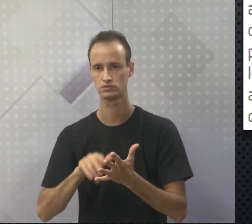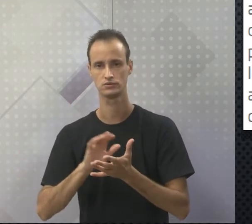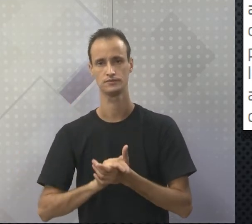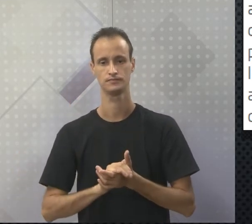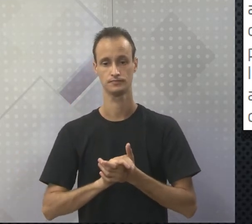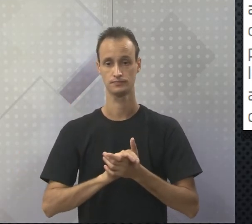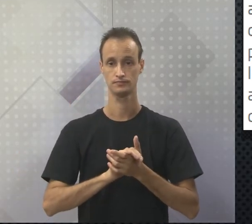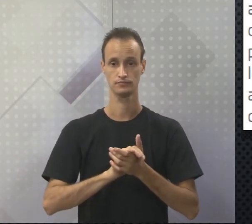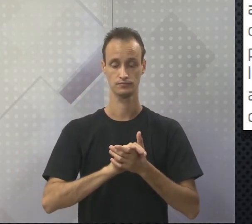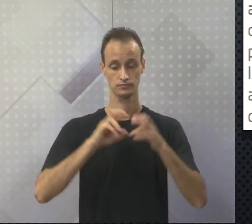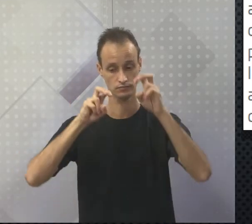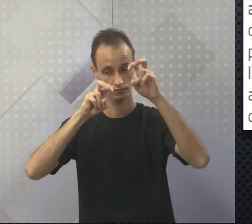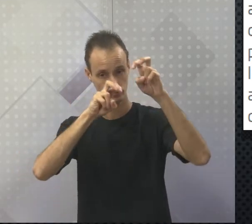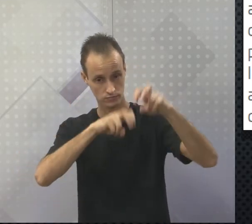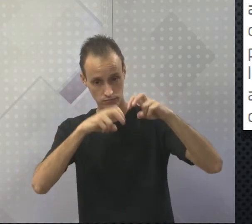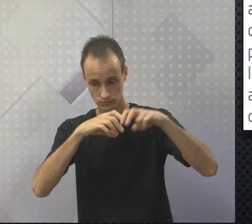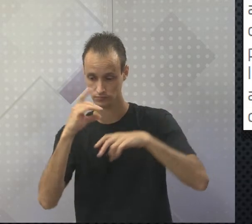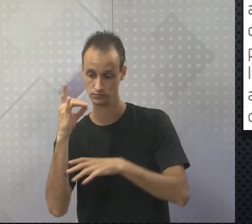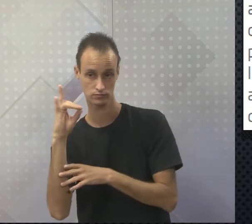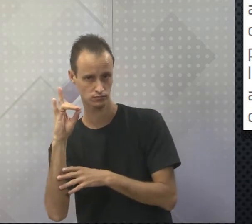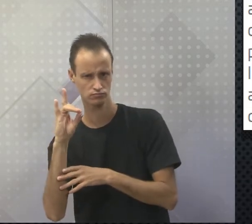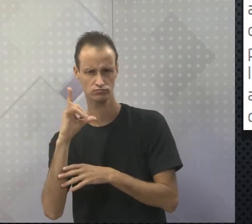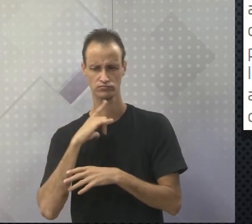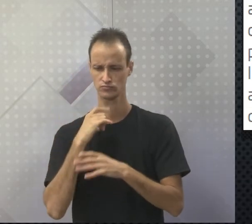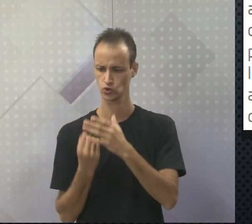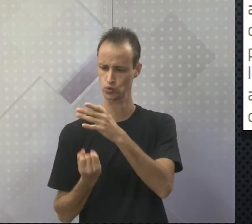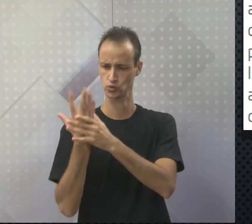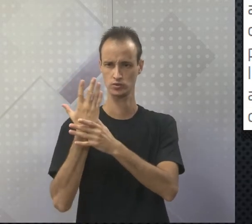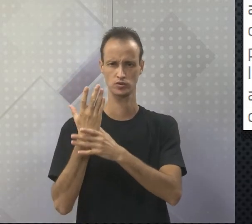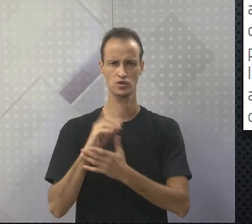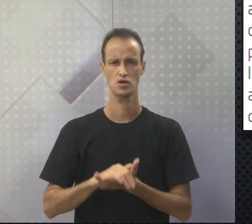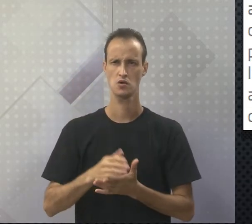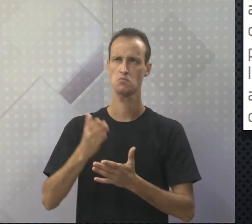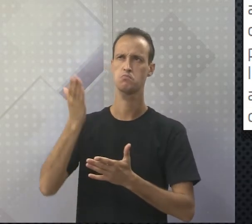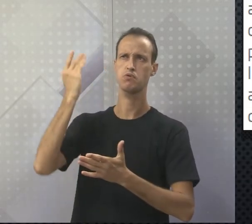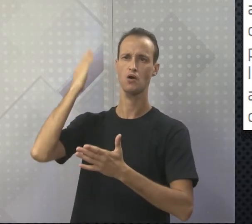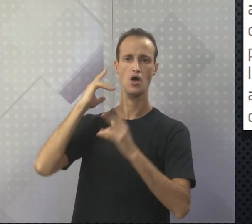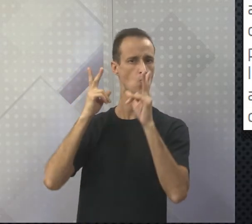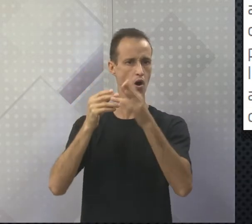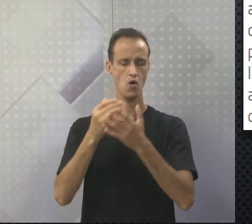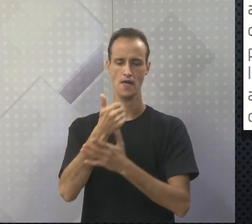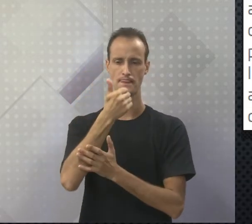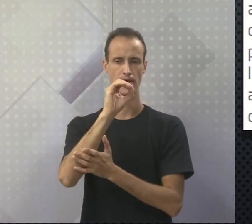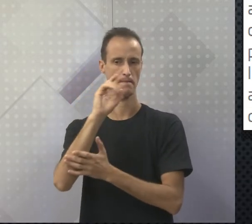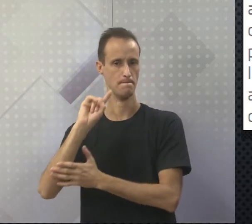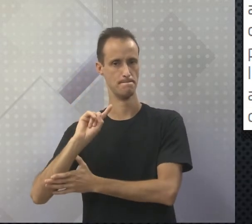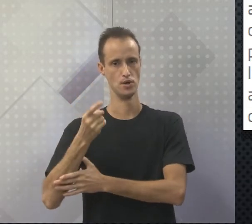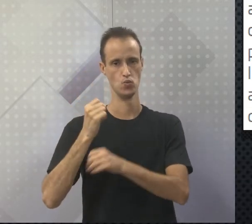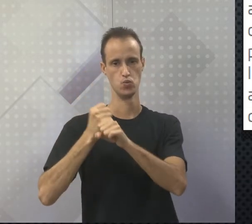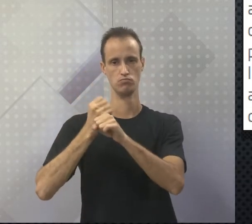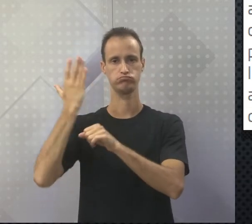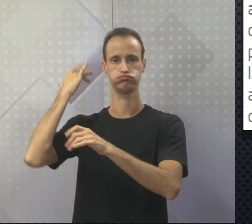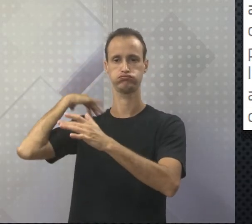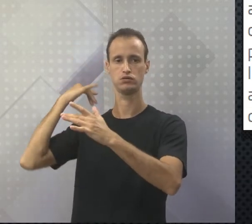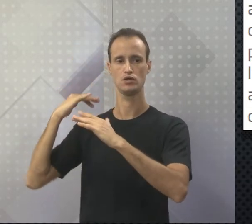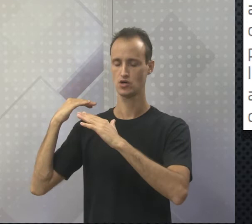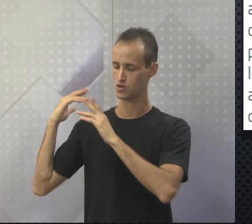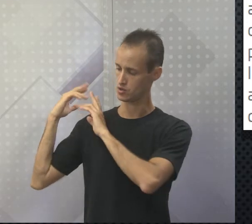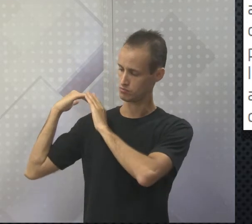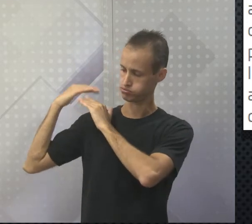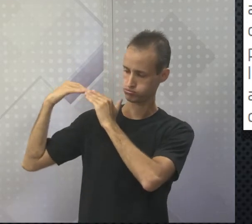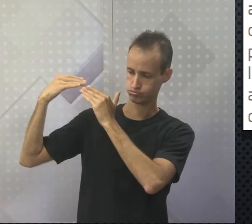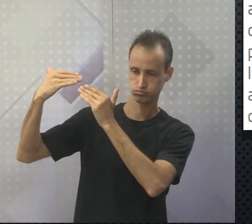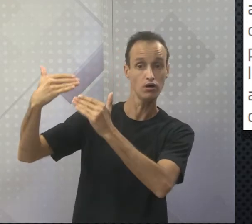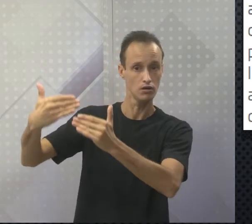a agricultura tiveram origem praticamente na mesma época, há cerca de 10 mil anos, e se desenvolveram paralelamente. Essas